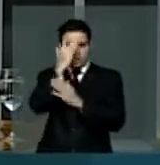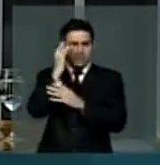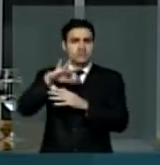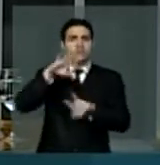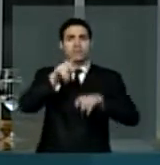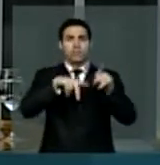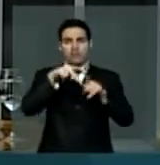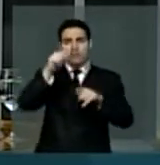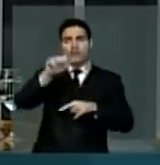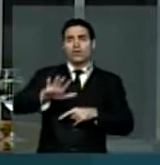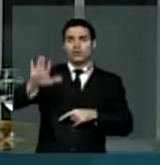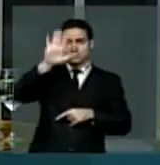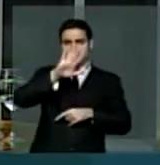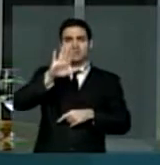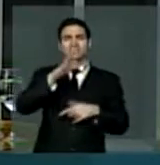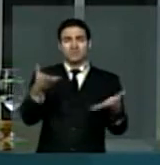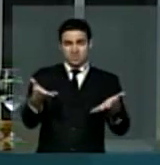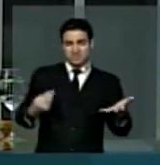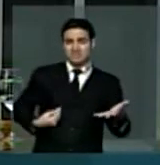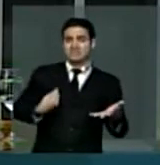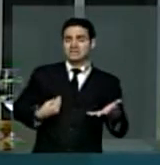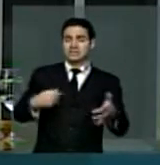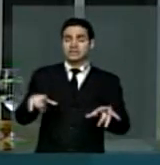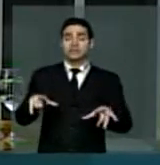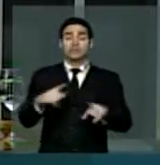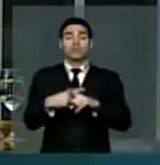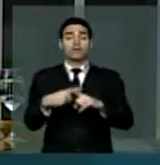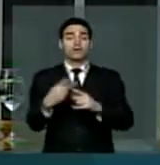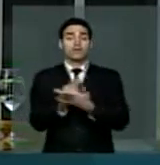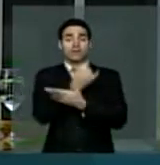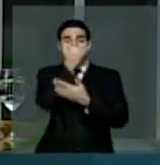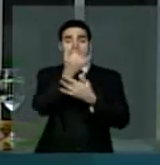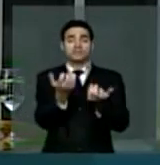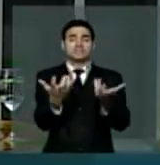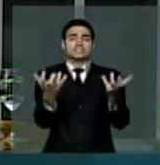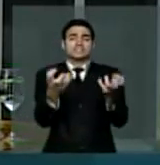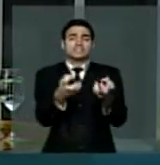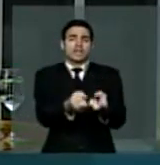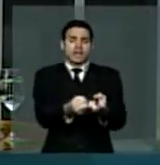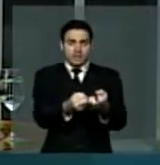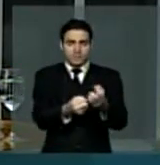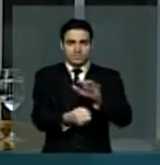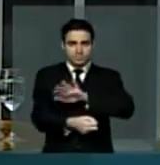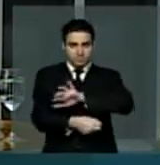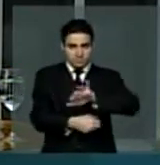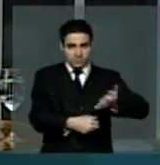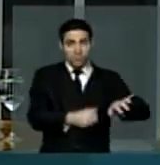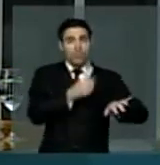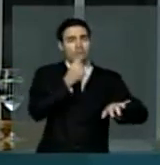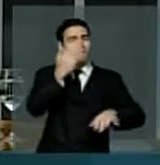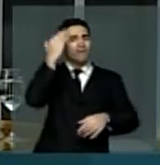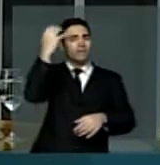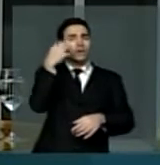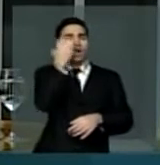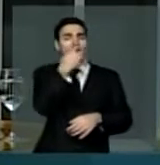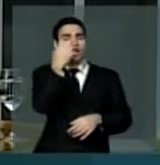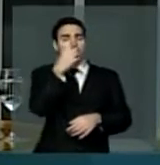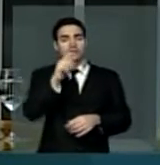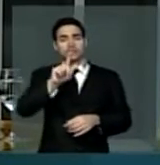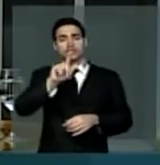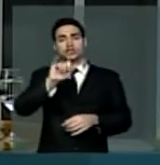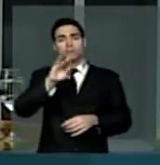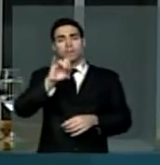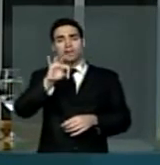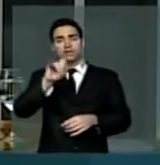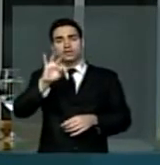momento de sofrimento com relação à seca. E Gilberto Gil, Sr. Presidente, muita gente é,